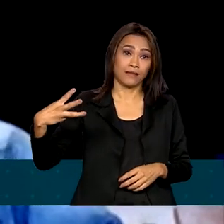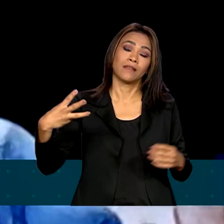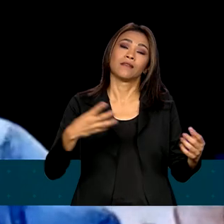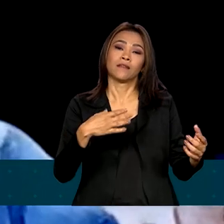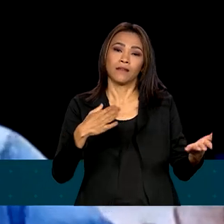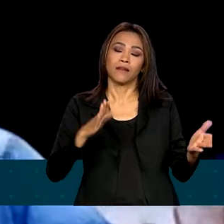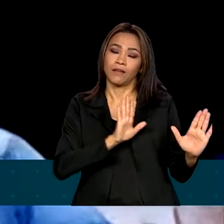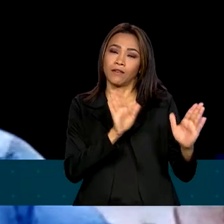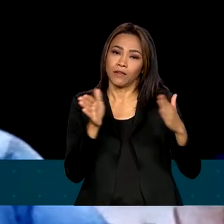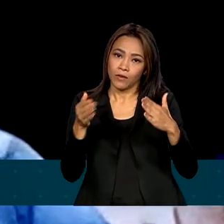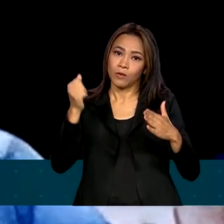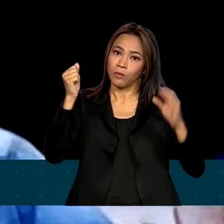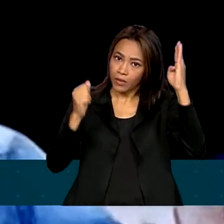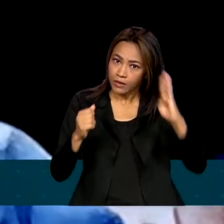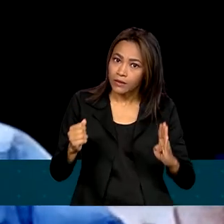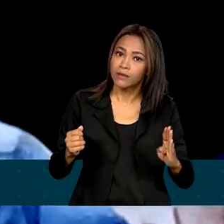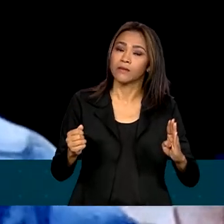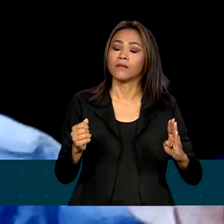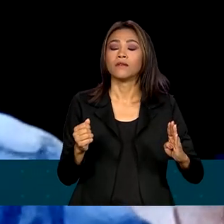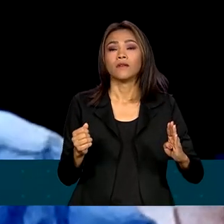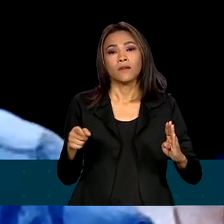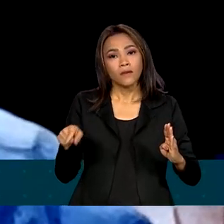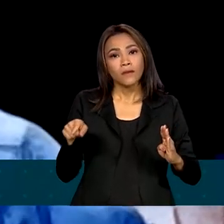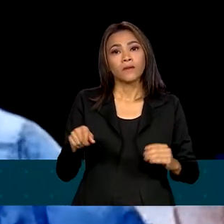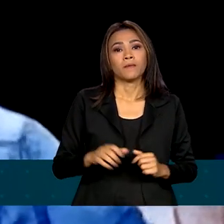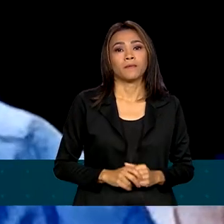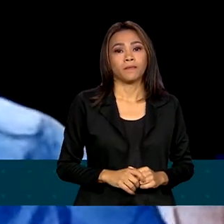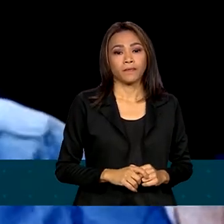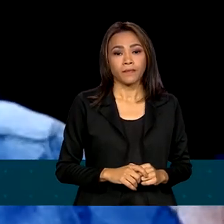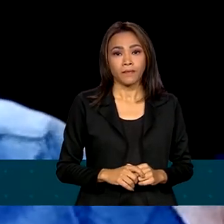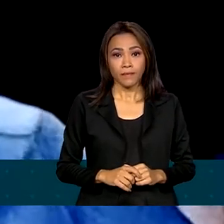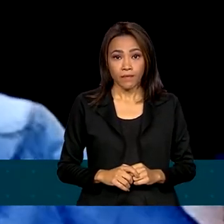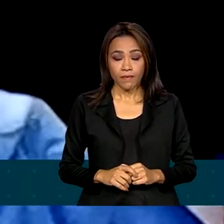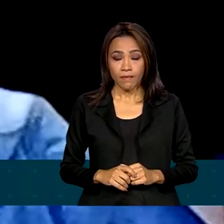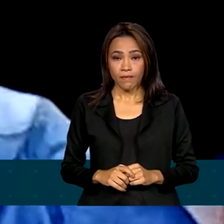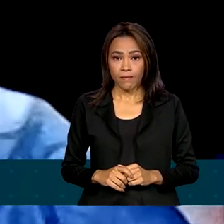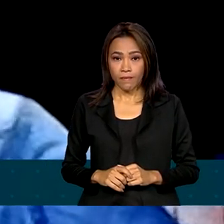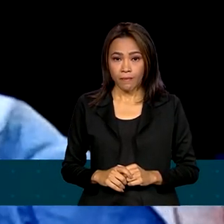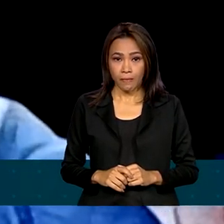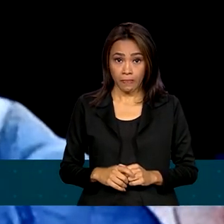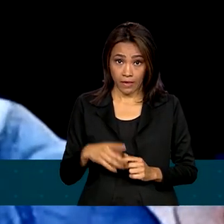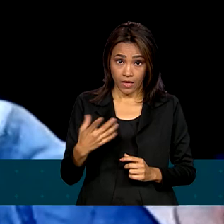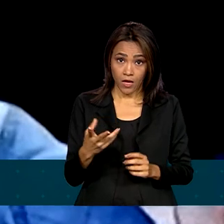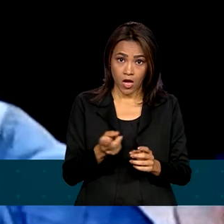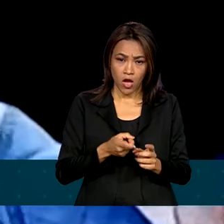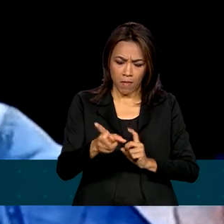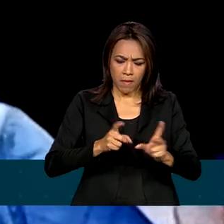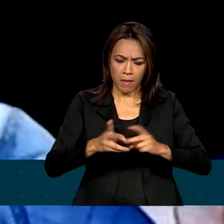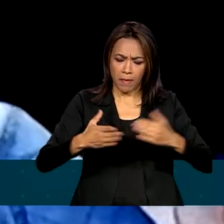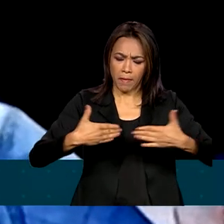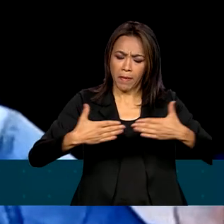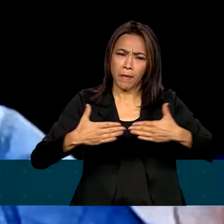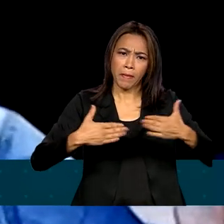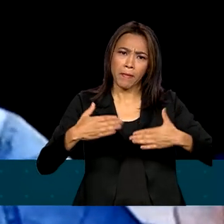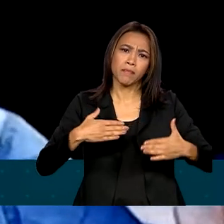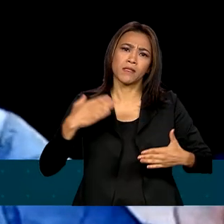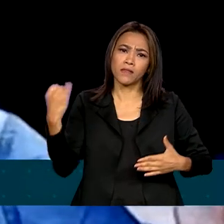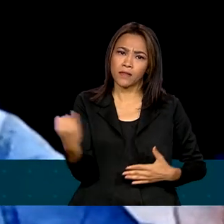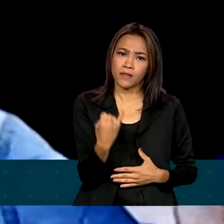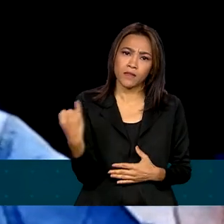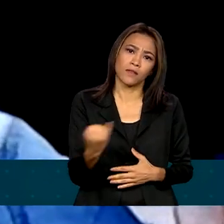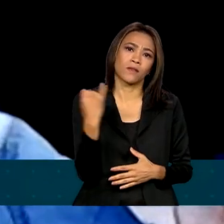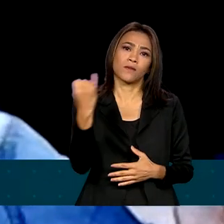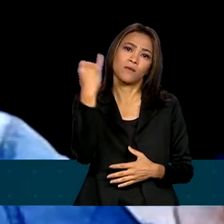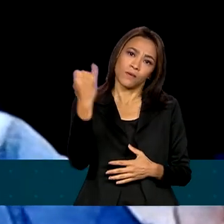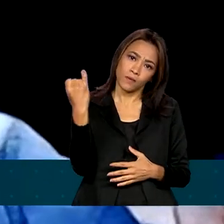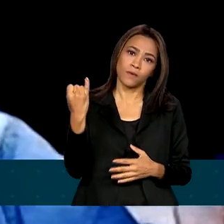com o país, individualmente. É um mercado de destino muito importante para as